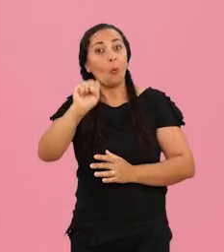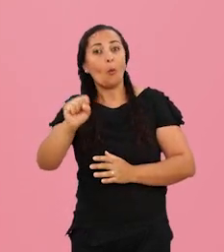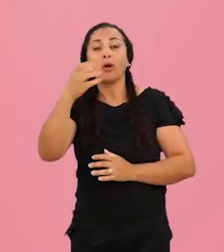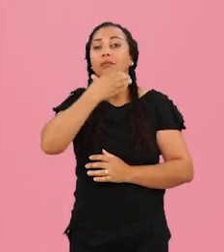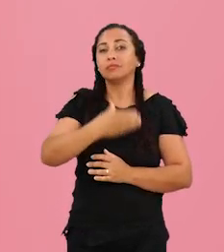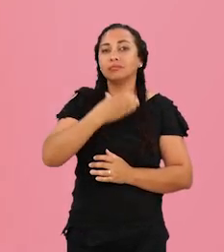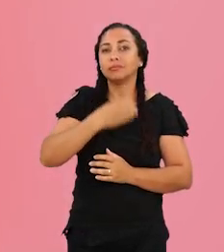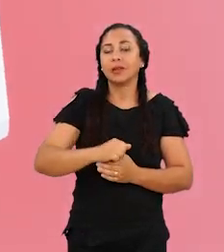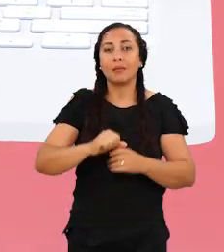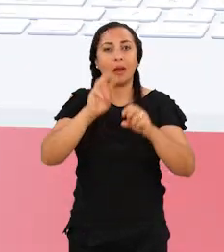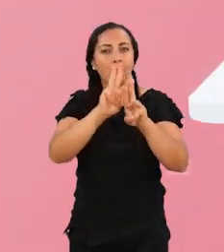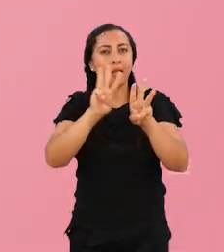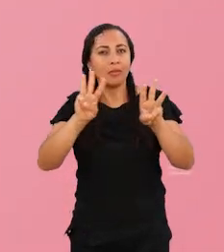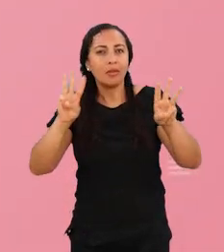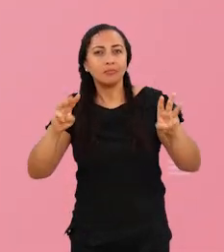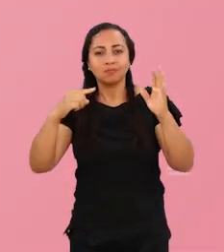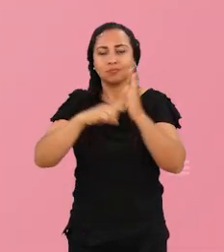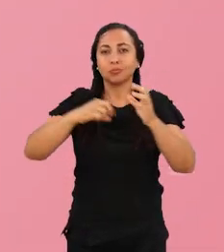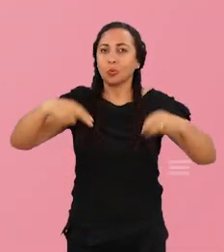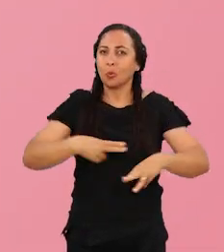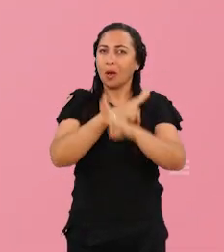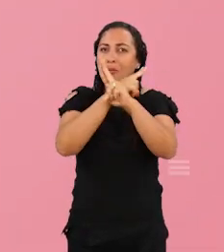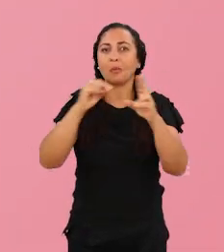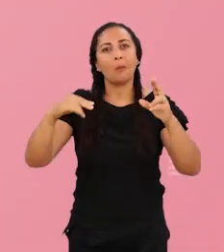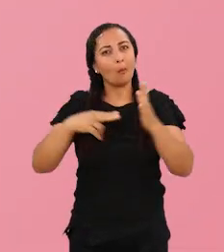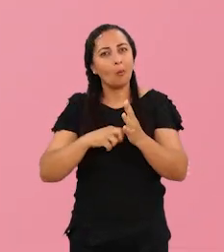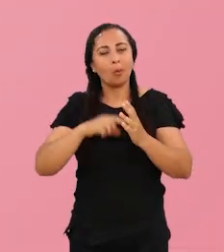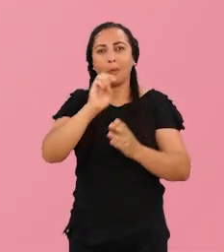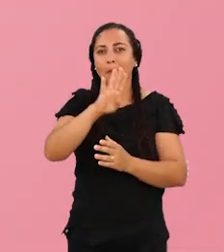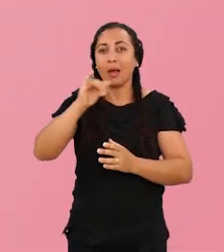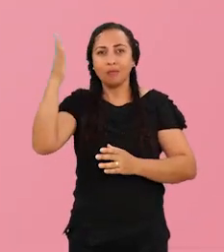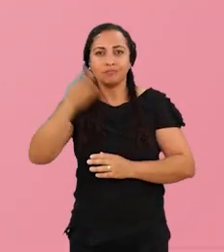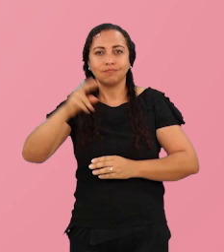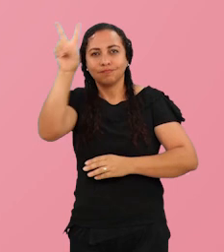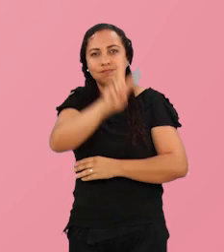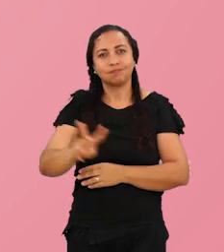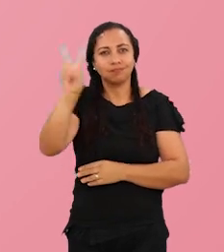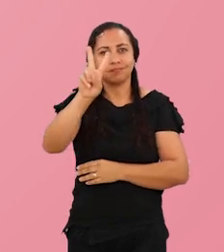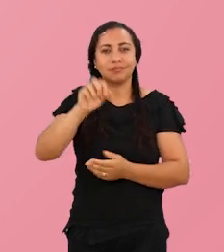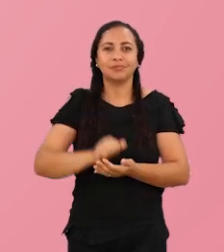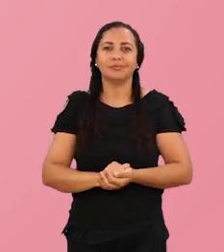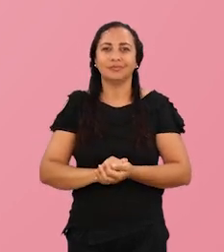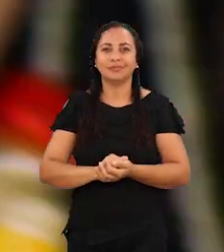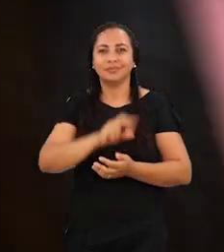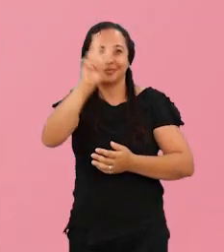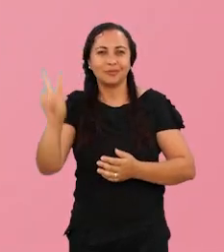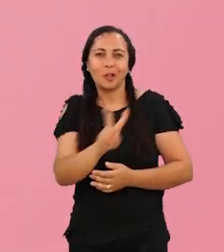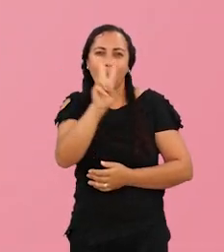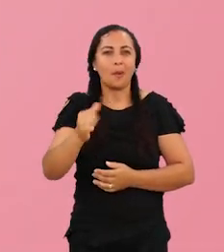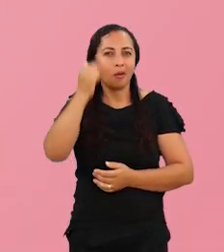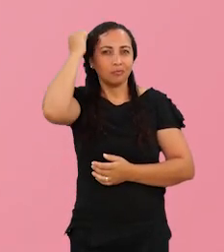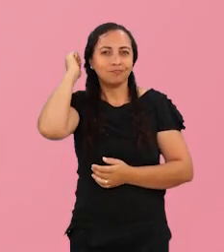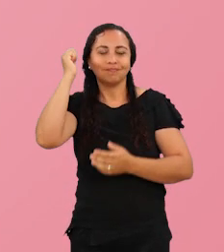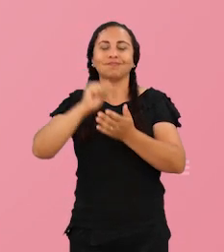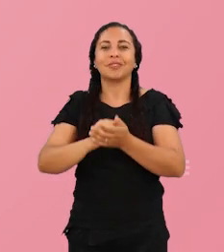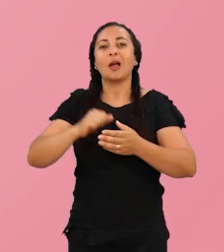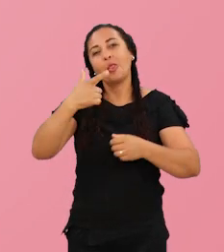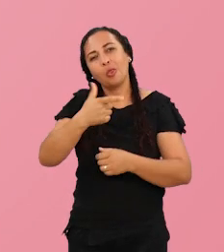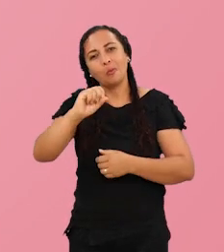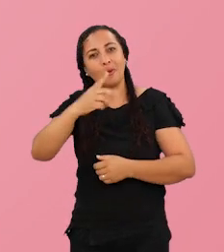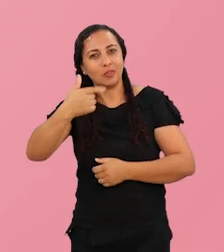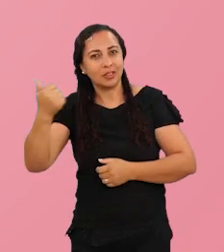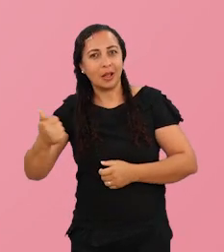8 de dezembro pelo www.uesb.br.vestibular. Vestibular UESB 2023.